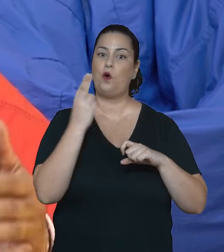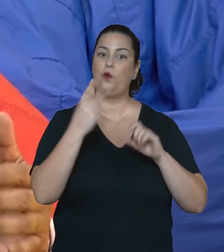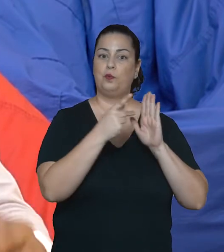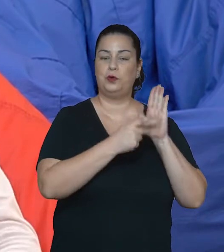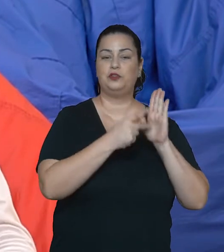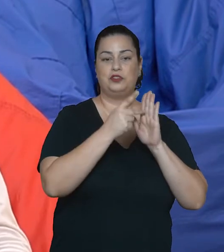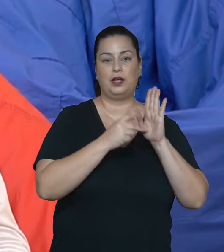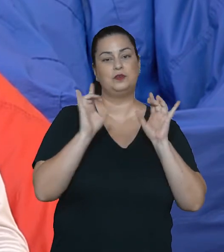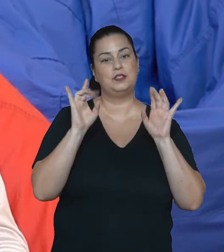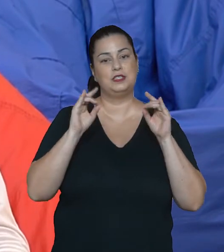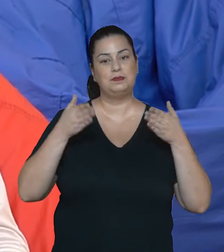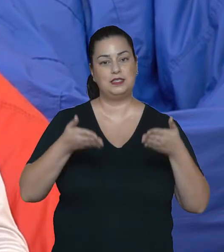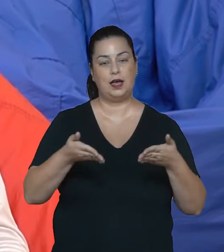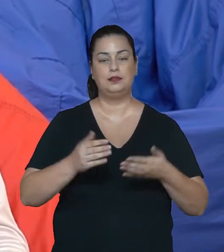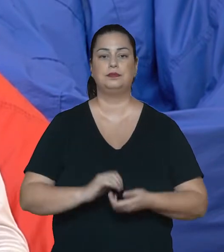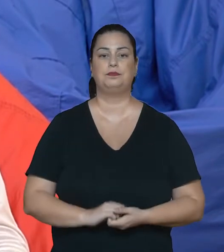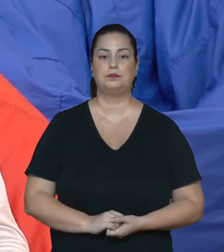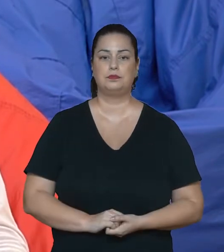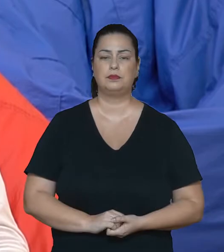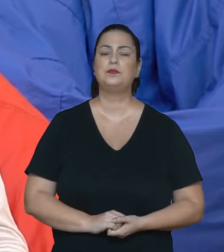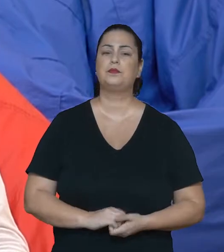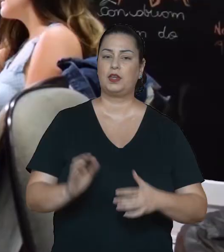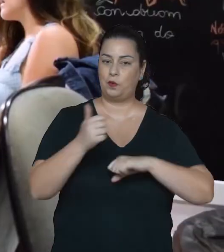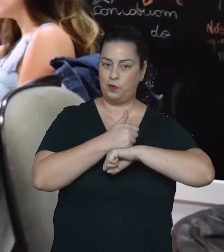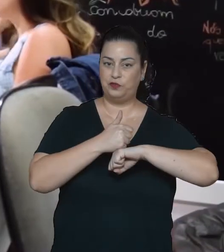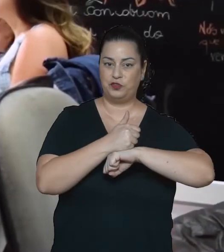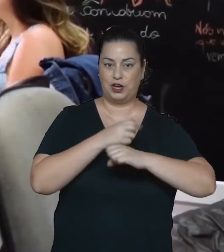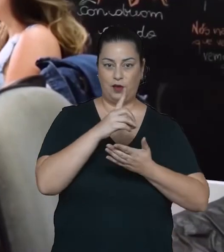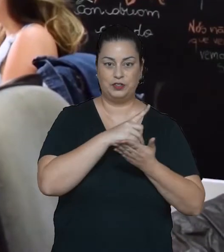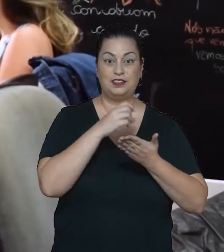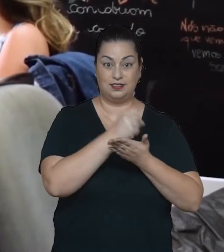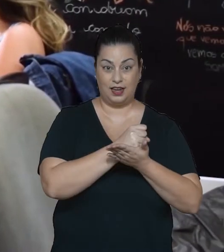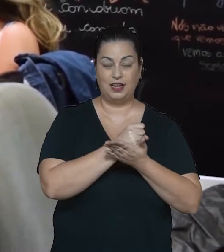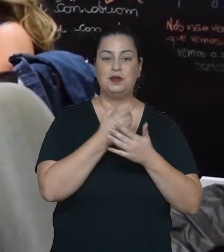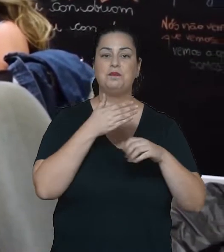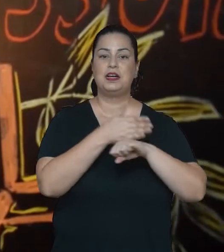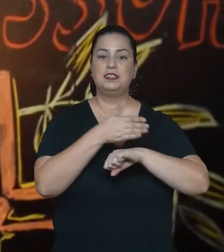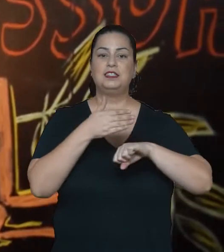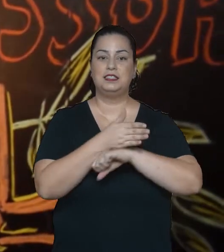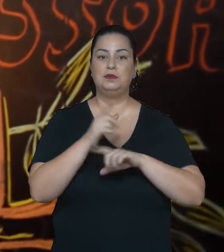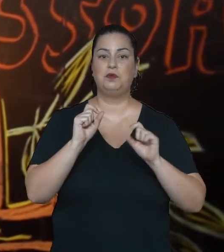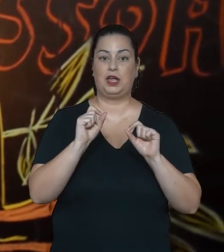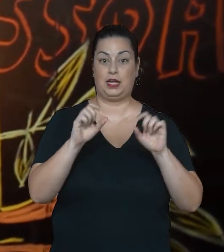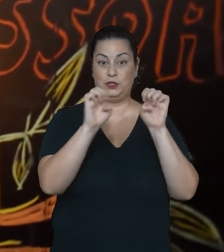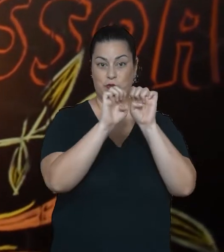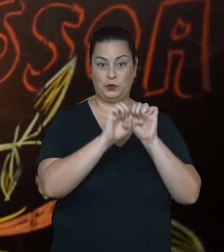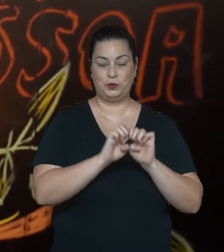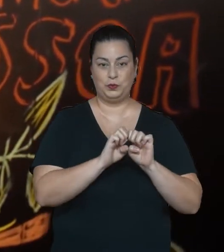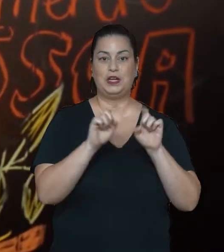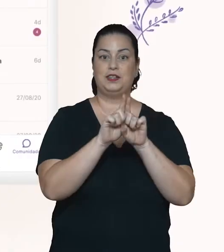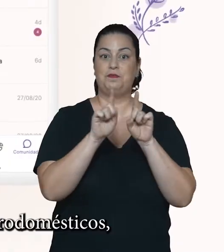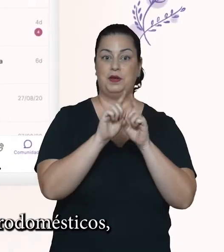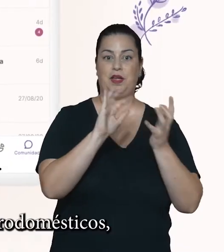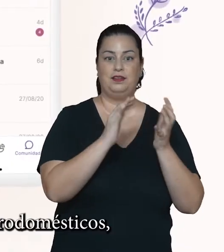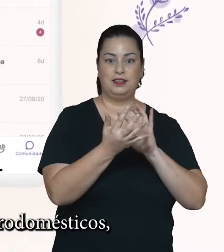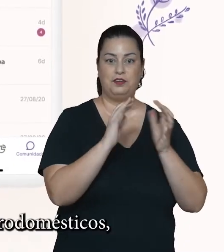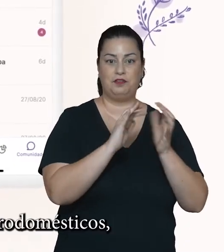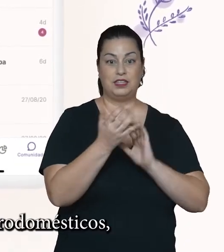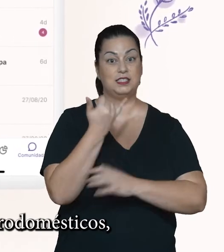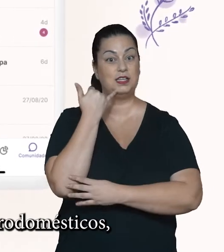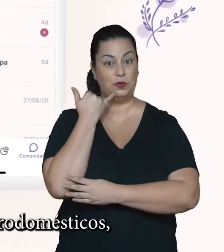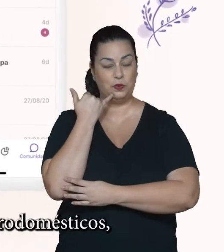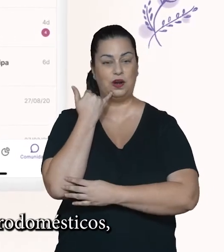e também o desenvolvimento de projetos especiais. Designs participam do desenvolvimento de estruturas, interfaces, dos